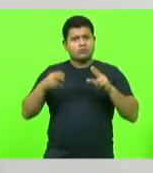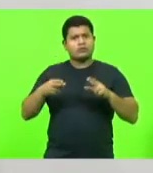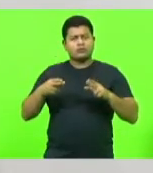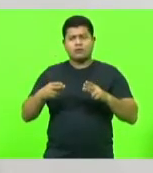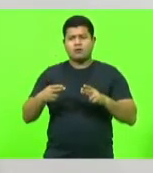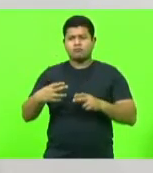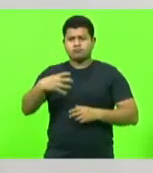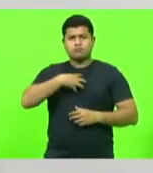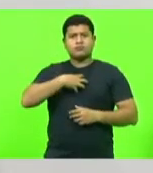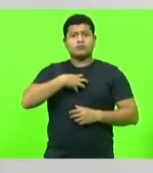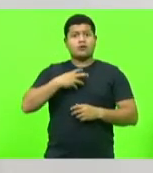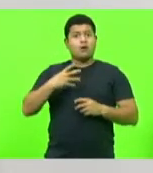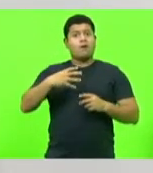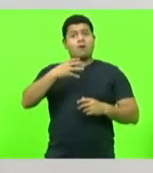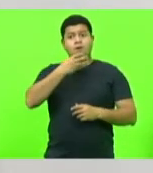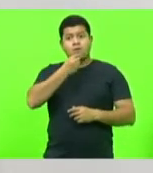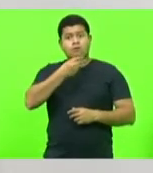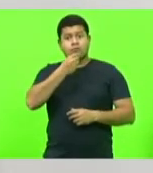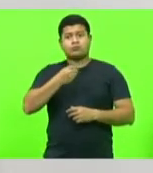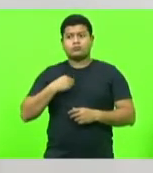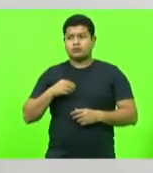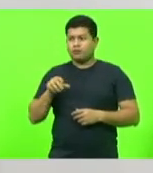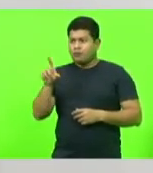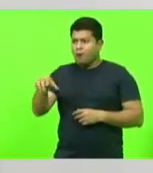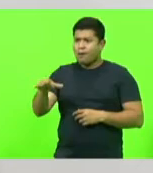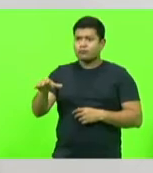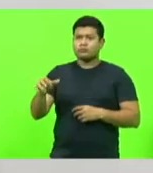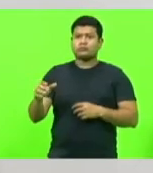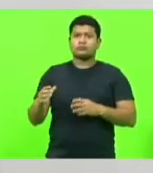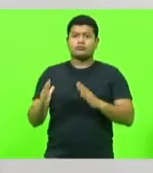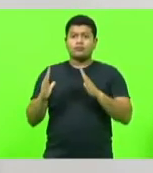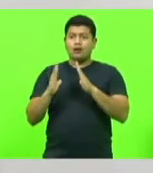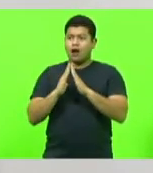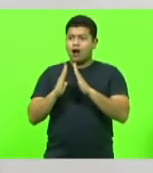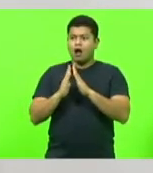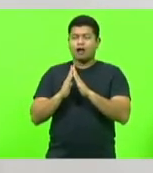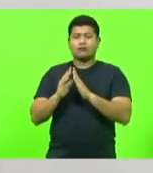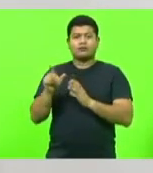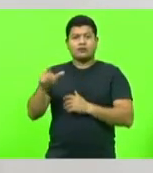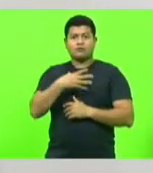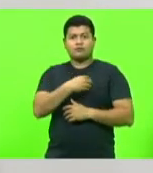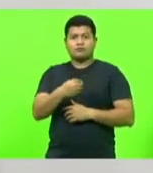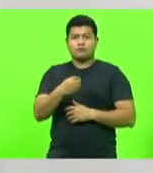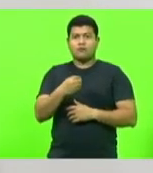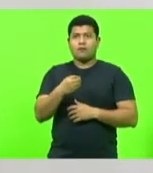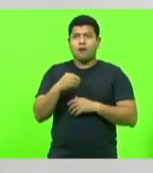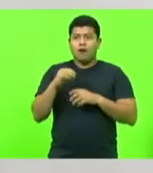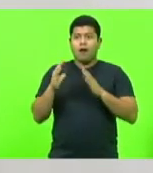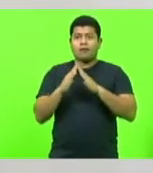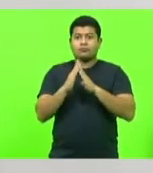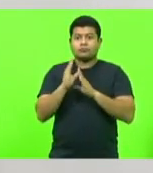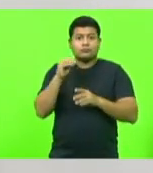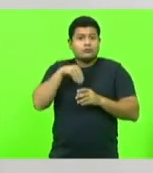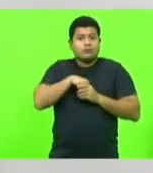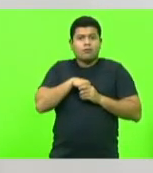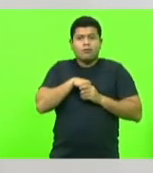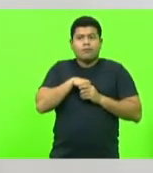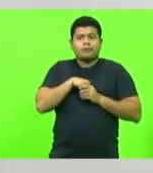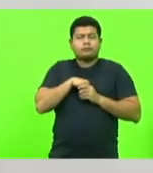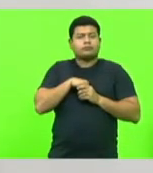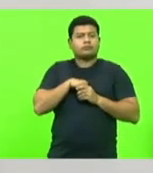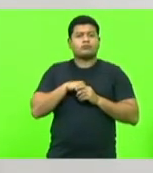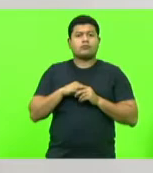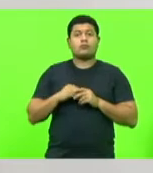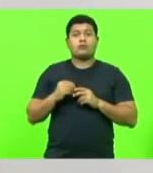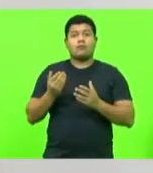você vai chegar em casa e vai olhar para o teu filho e falar, teu pai ficou como um camundongo, como um rato, como um cachorro virado com a barriga para cima dentro de casa,